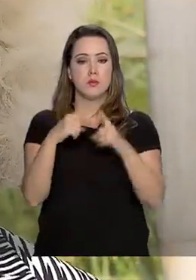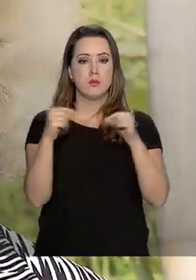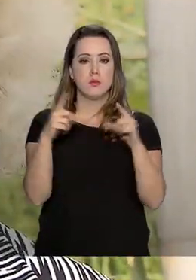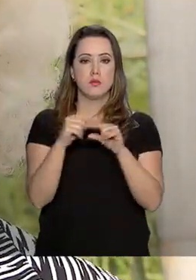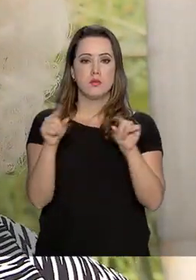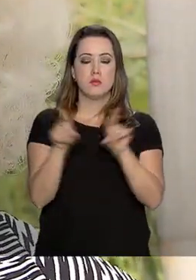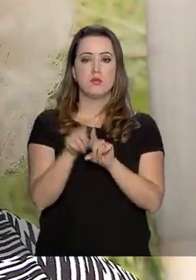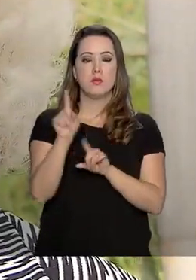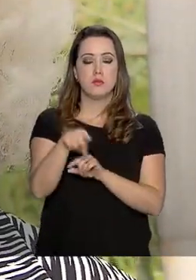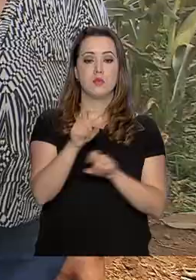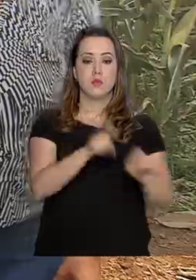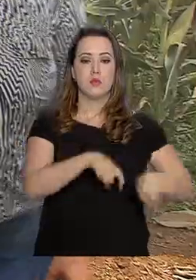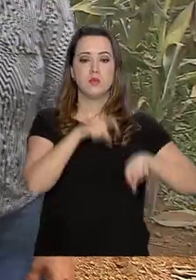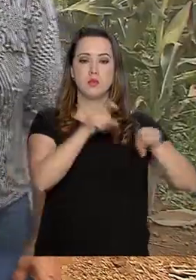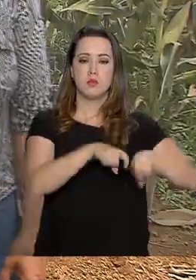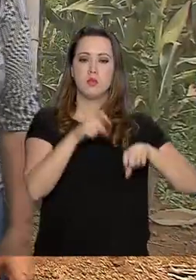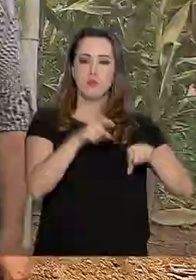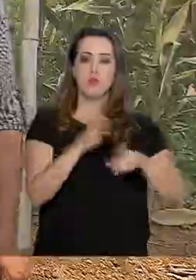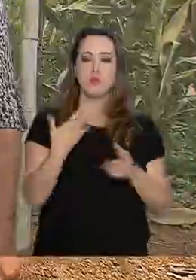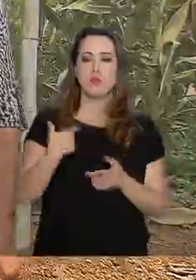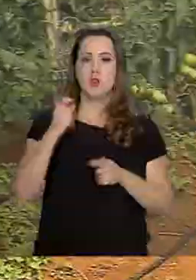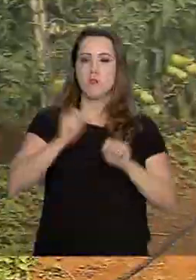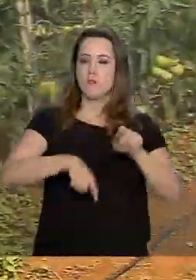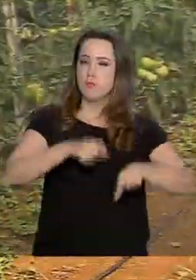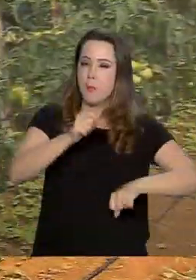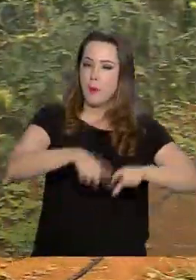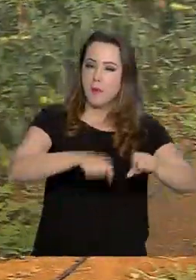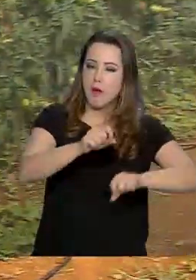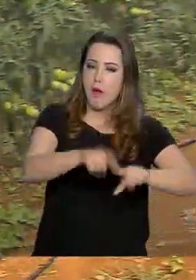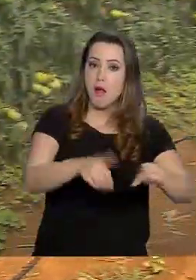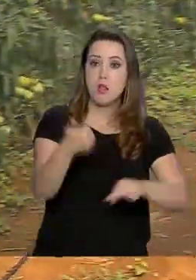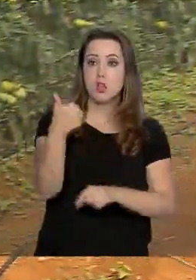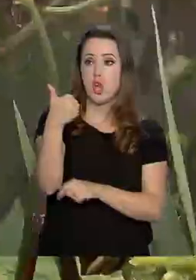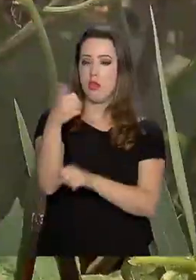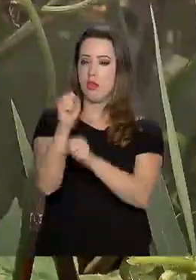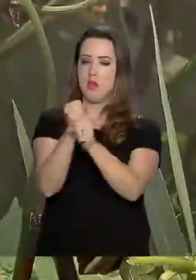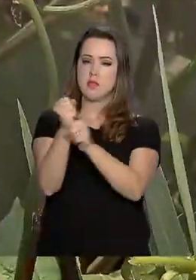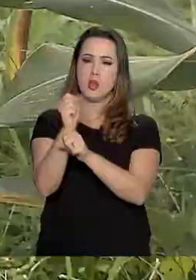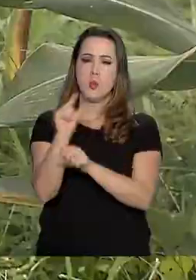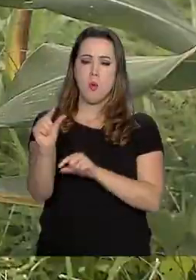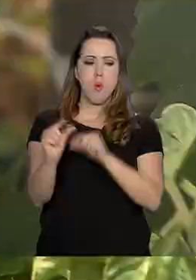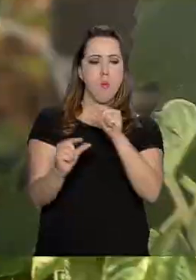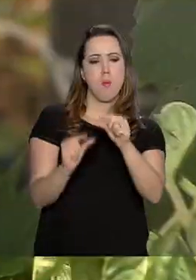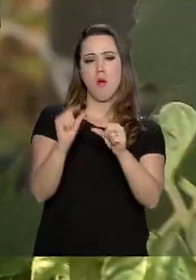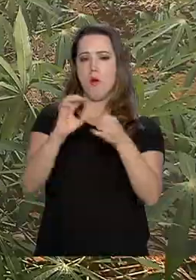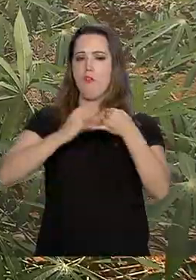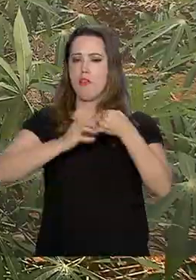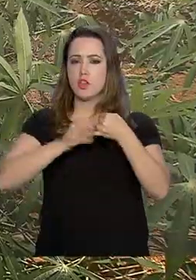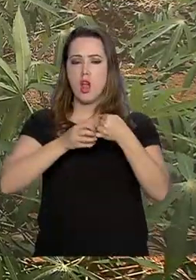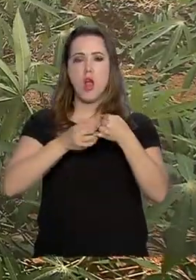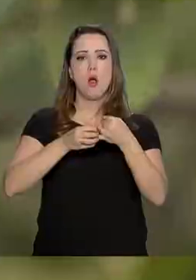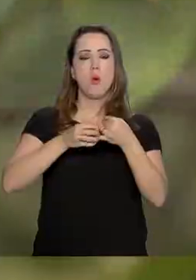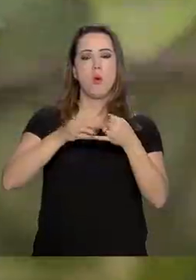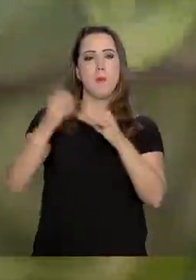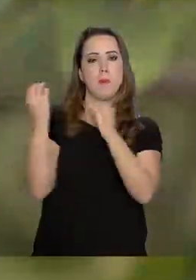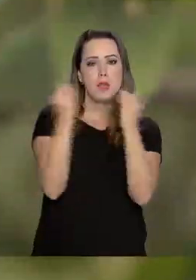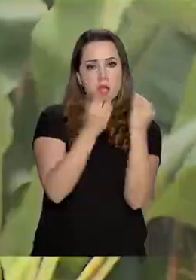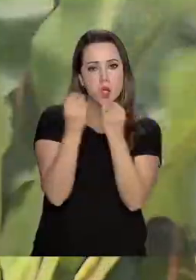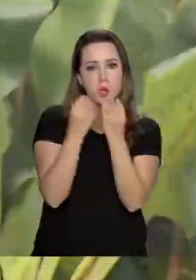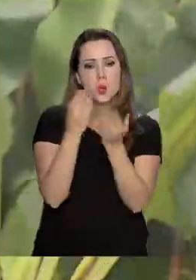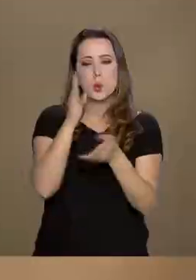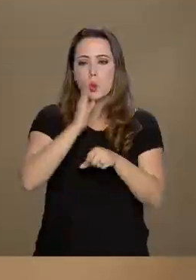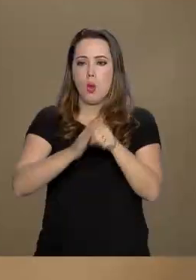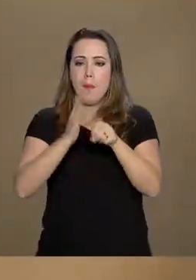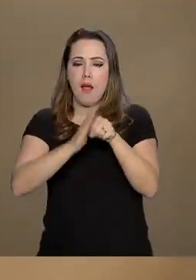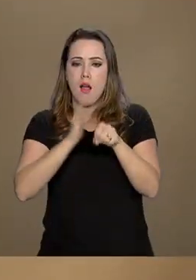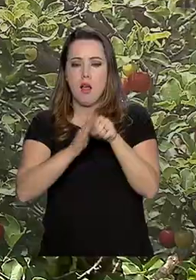agricultora Maria José cultiva há 10 anos um pouquinho de tudo. Feijão, milho, tomate, mandioca, limão,